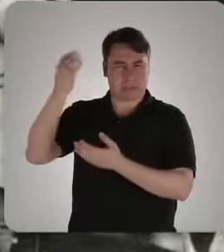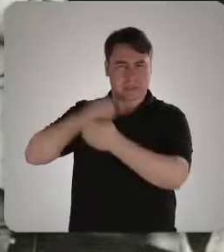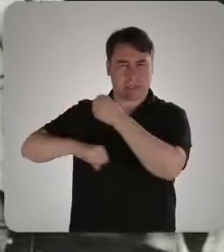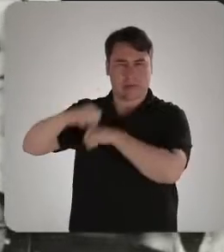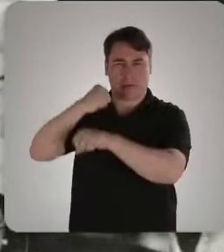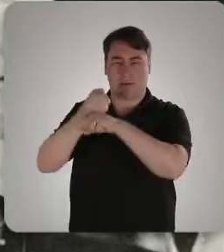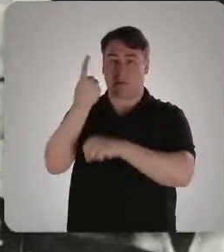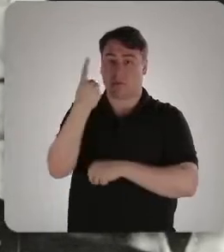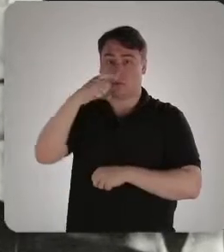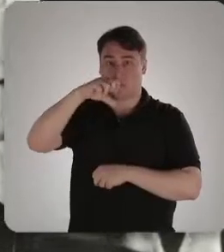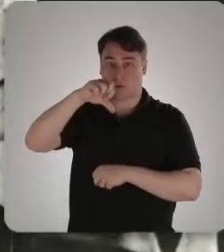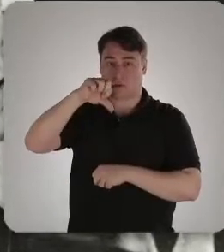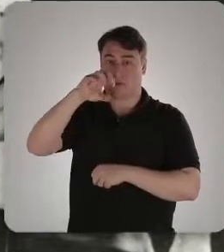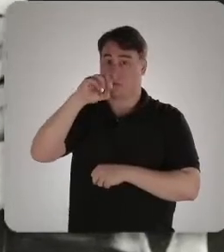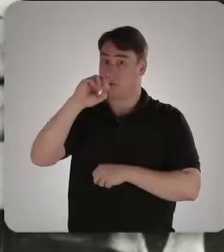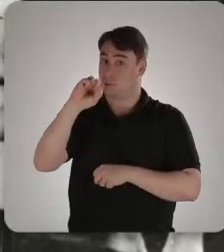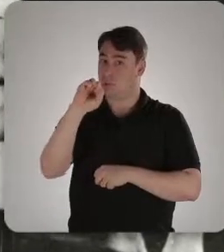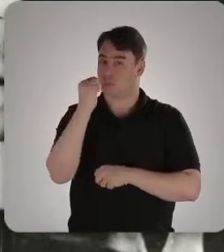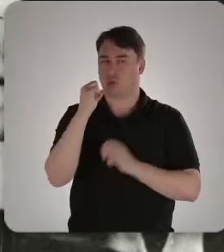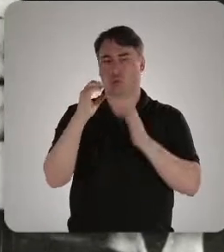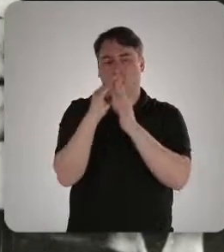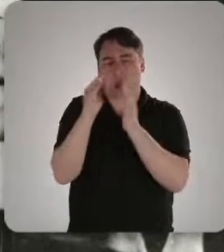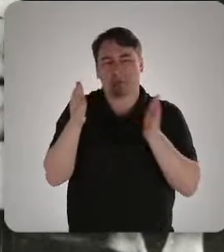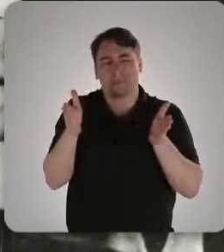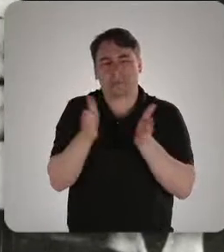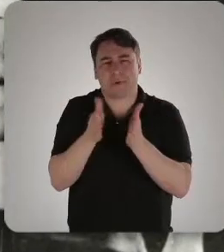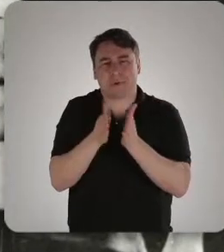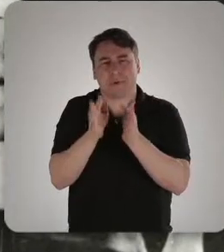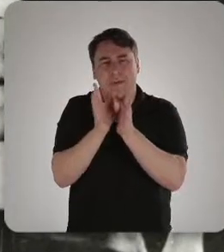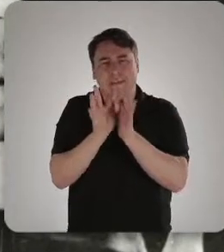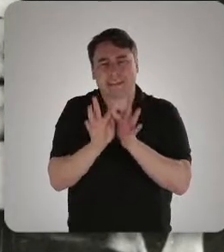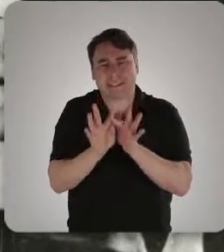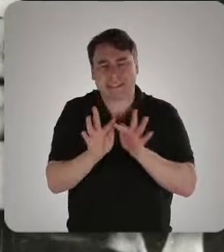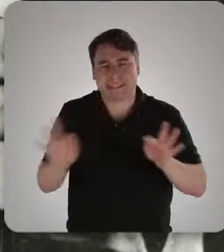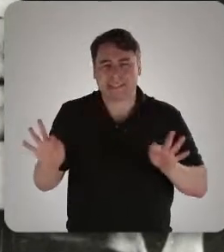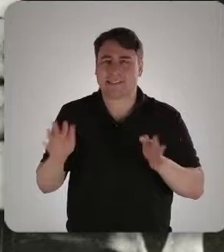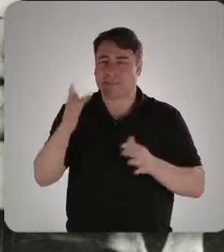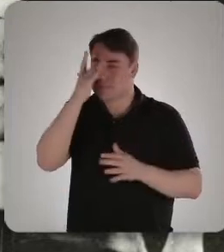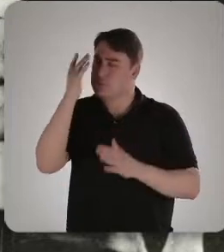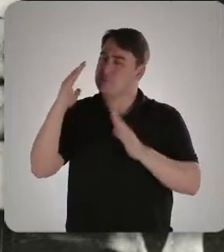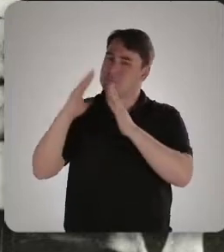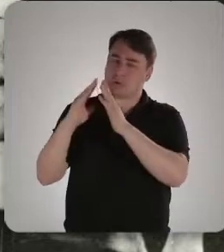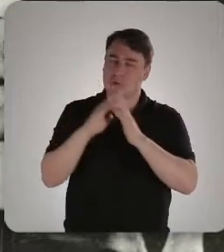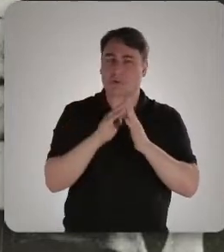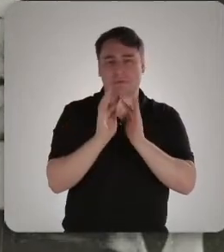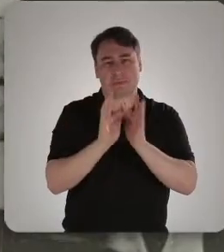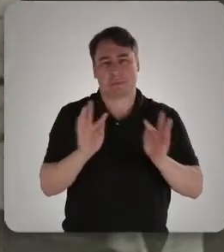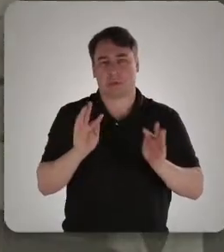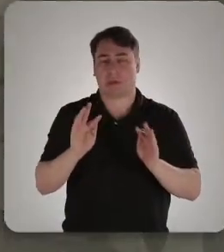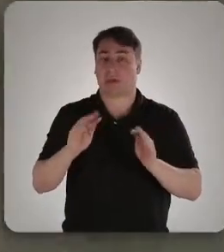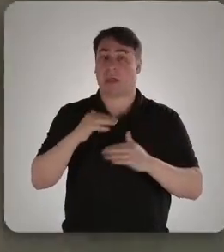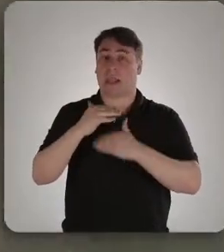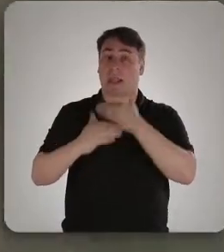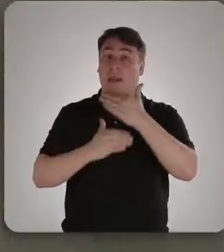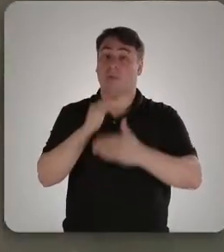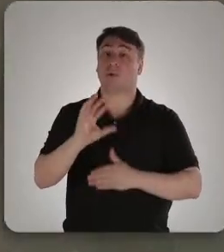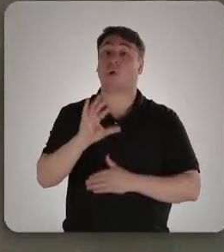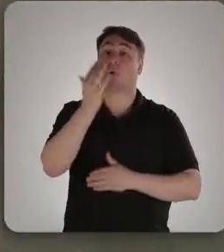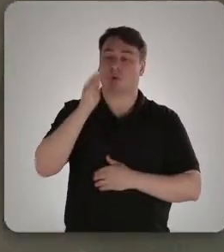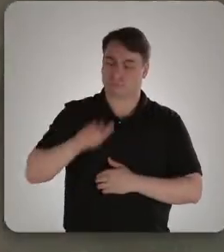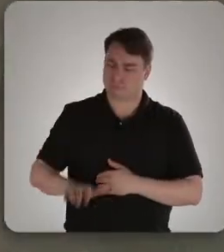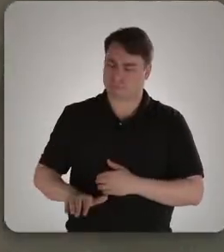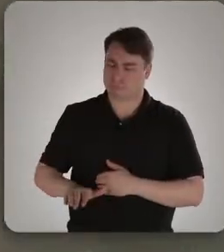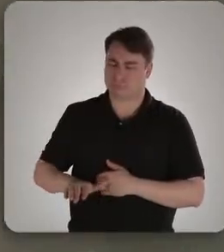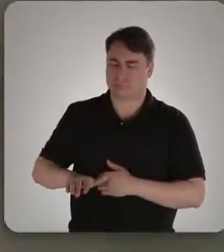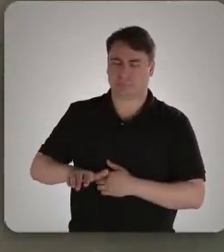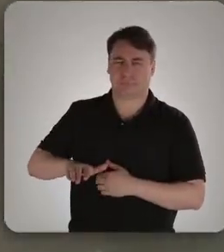1908, era uma casa pequena, simples, com seus moradores, mas ela viu crescer um